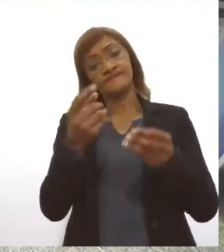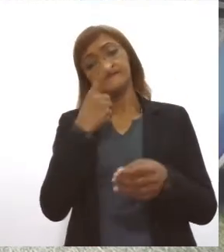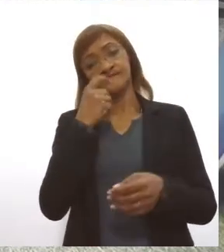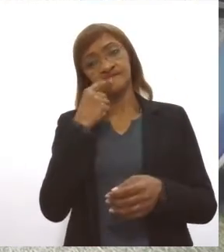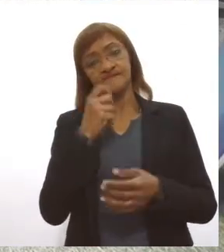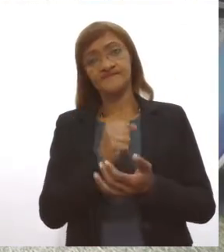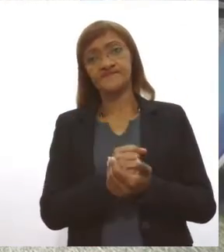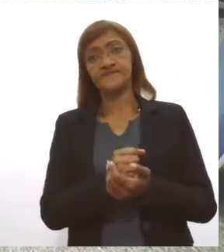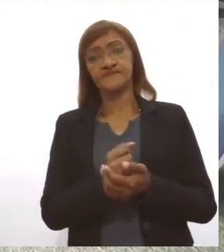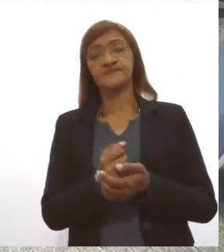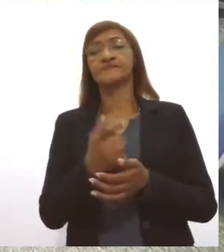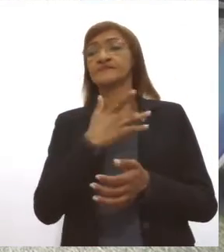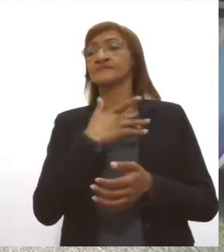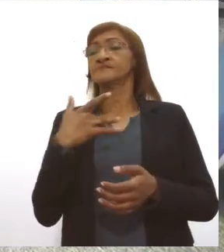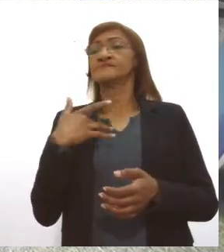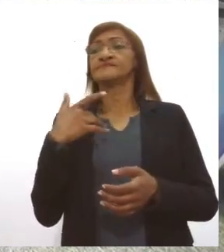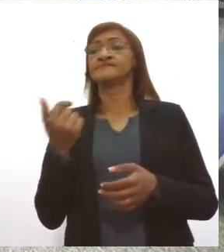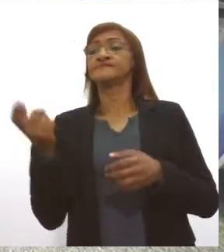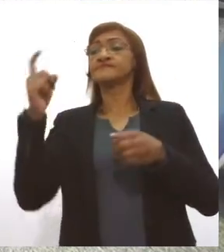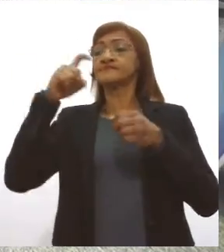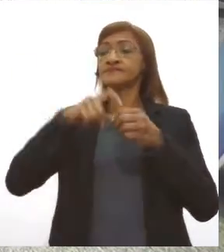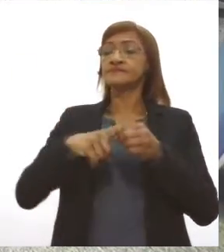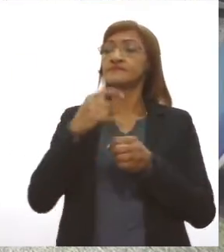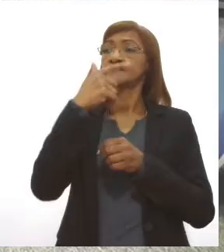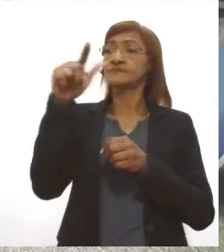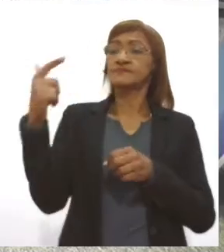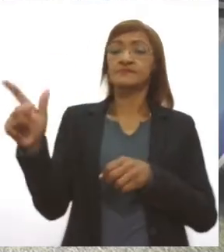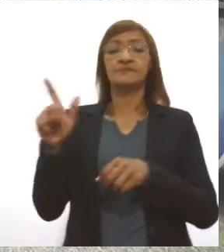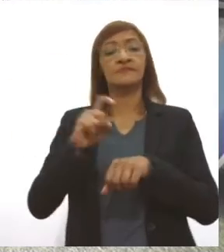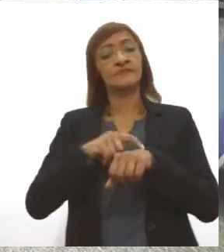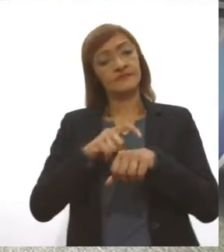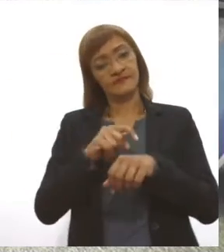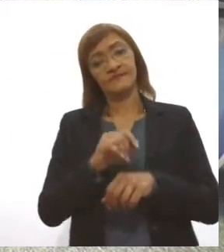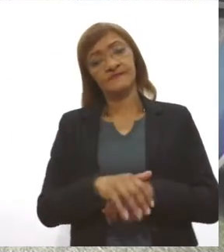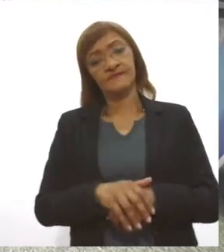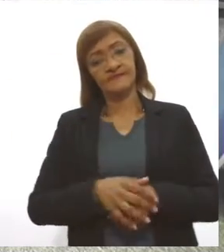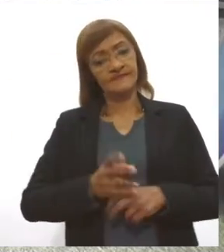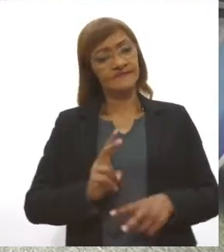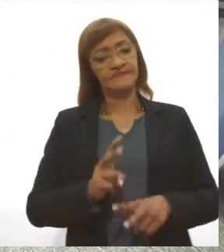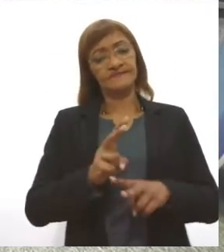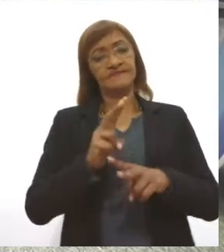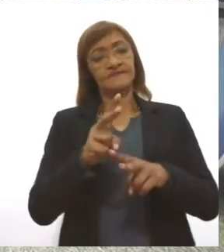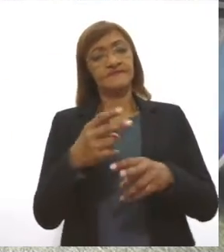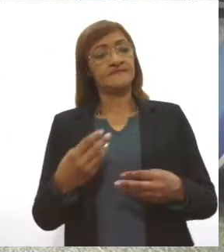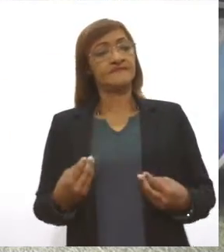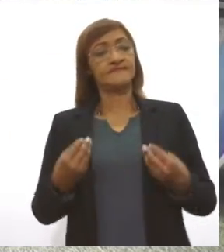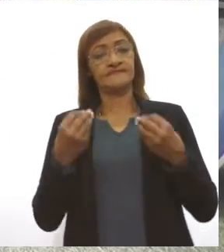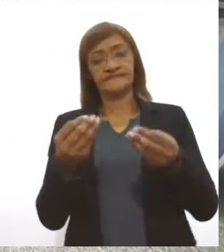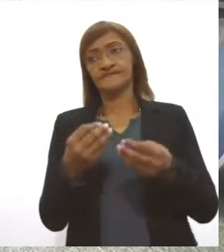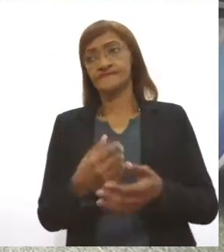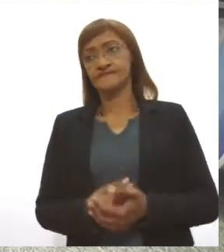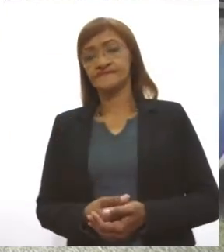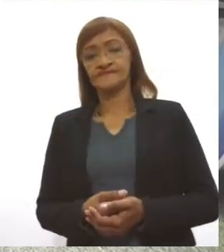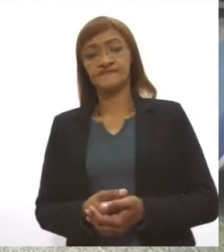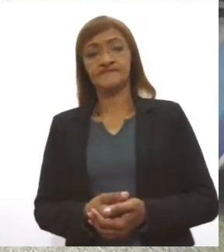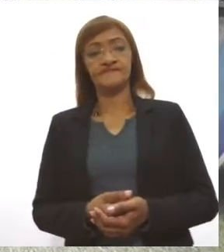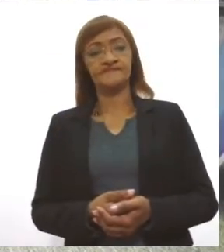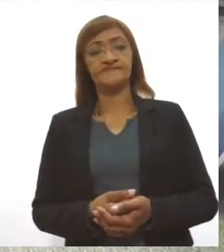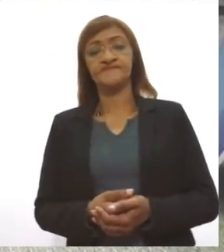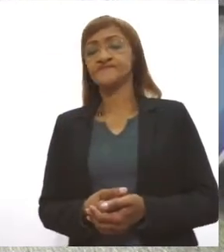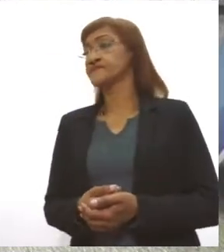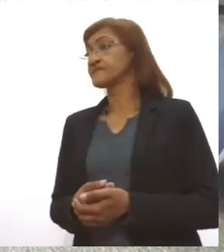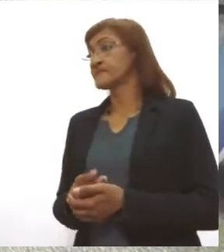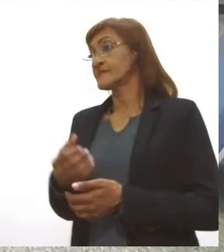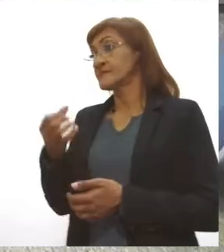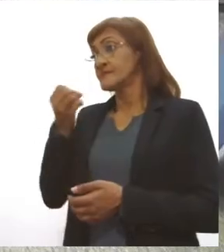ele saia daqui bem e retorne em outras ocasiões para manter a sua doação fidelizada. Era bom a gente reforçar